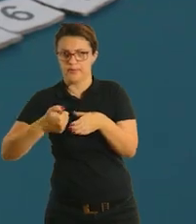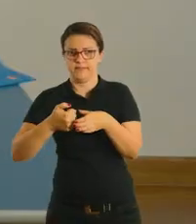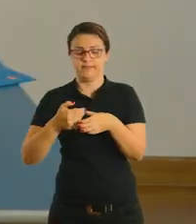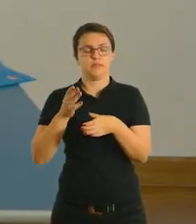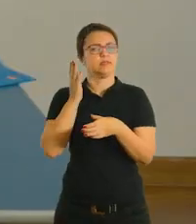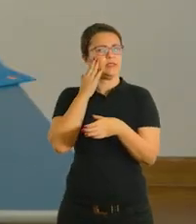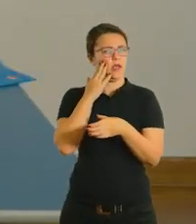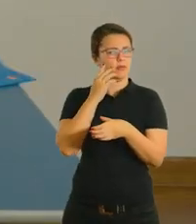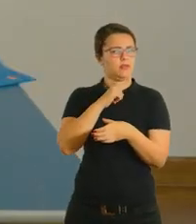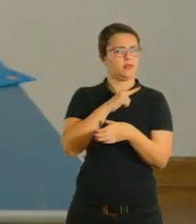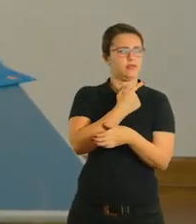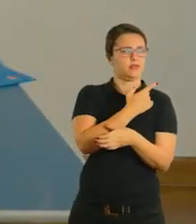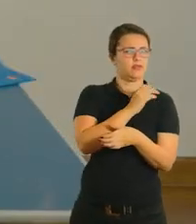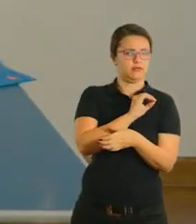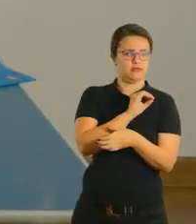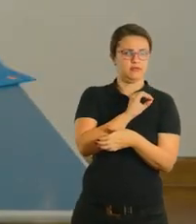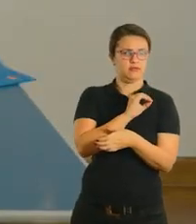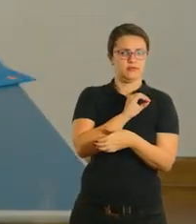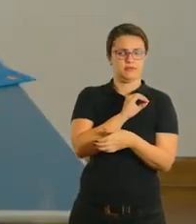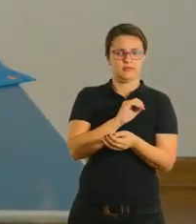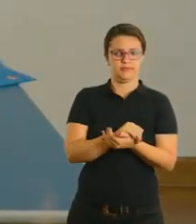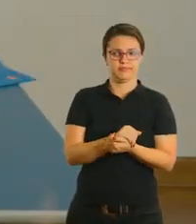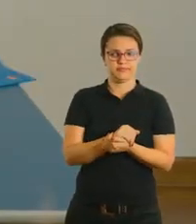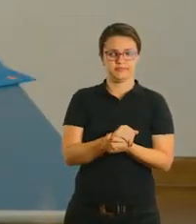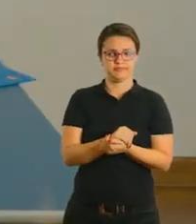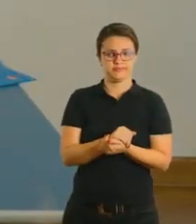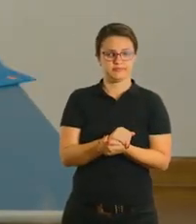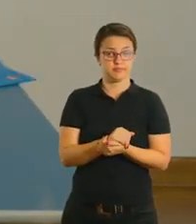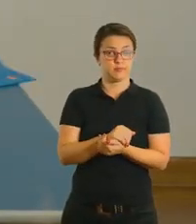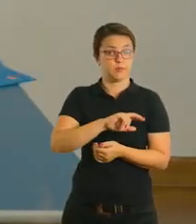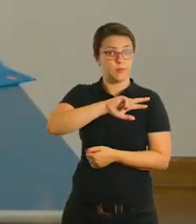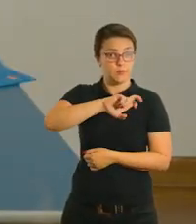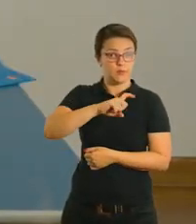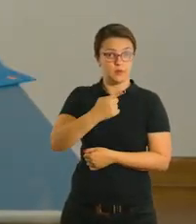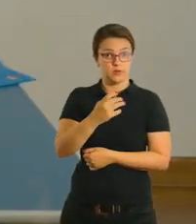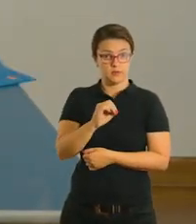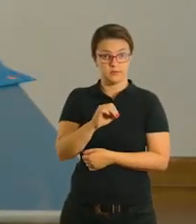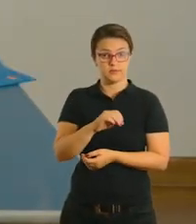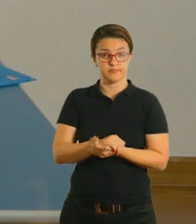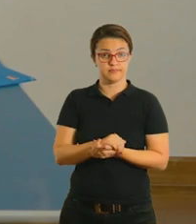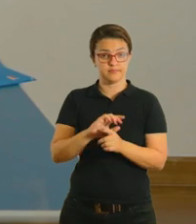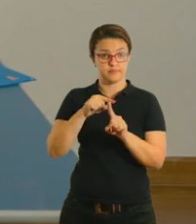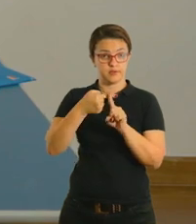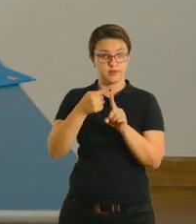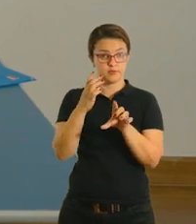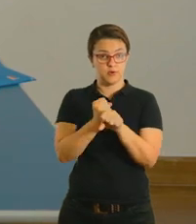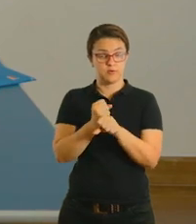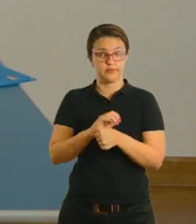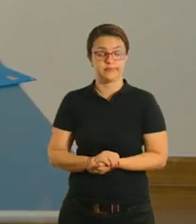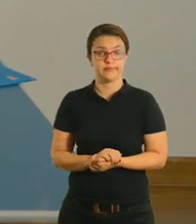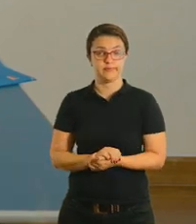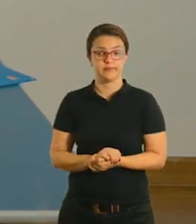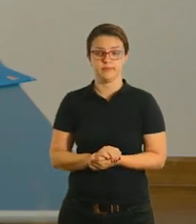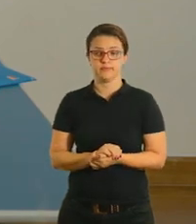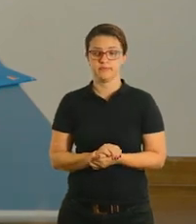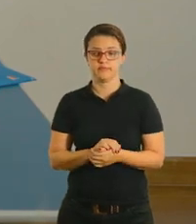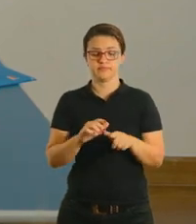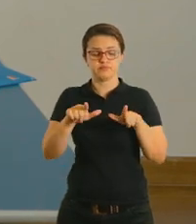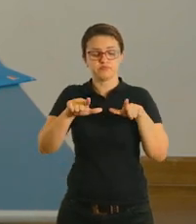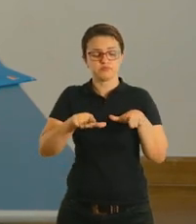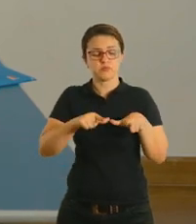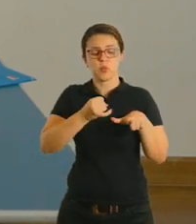A gente sabe que ele tem dez bolinhas. Então, vamos deixar aqui igual a dez. Aqui o mais para a gente saber.